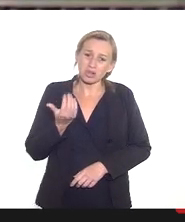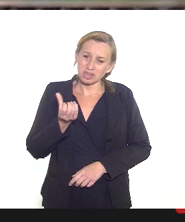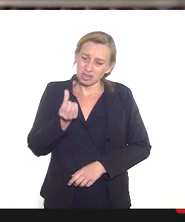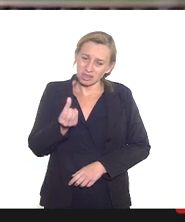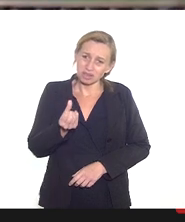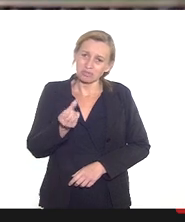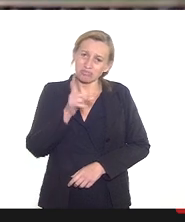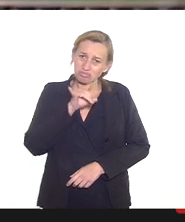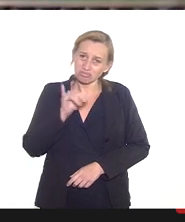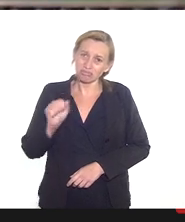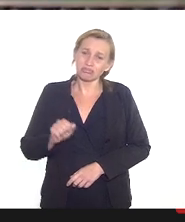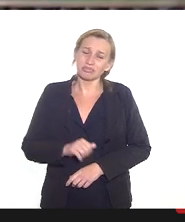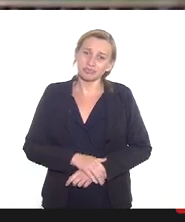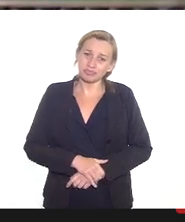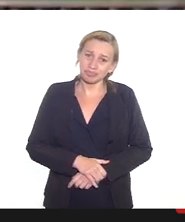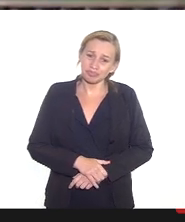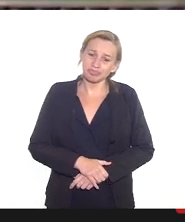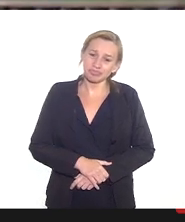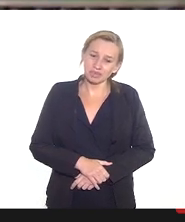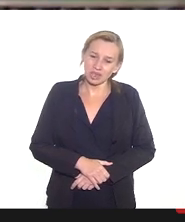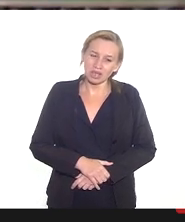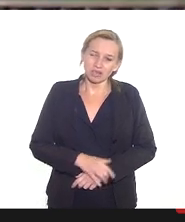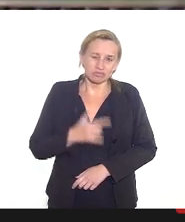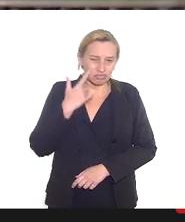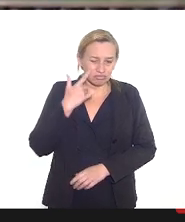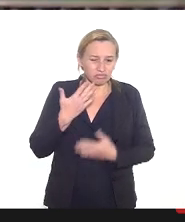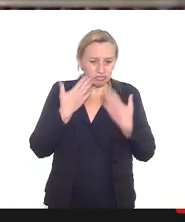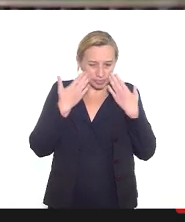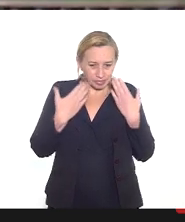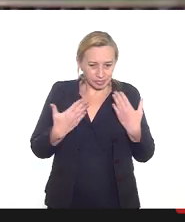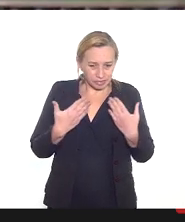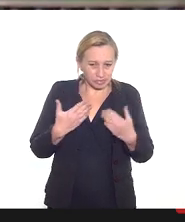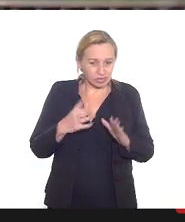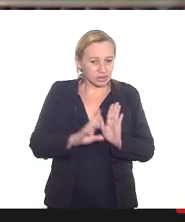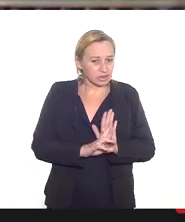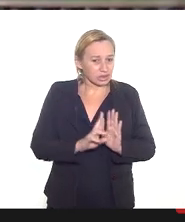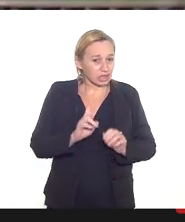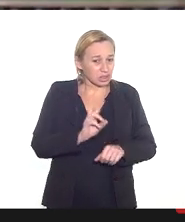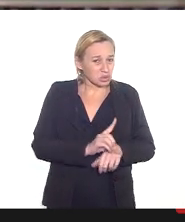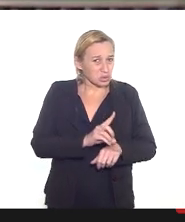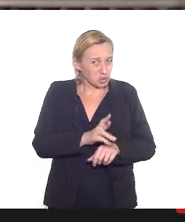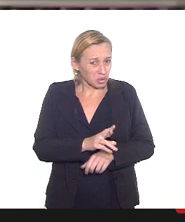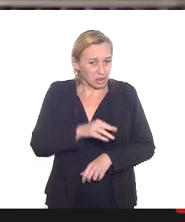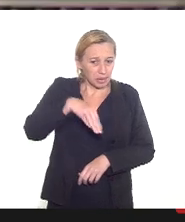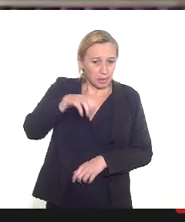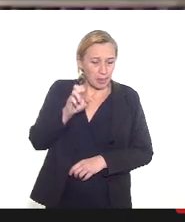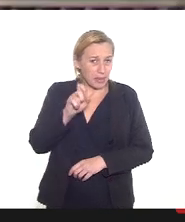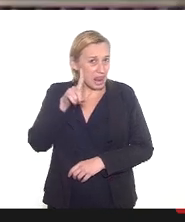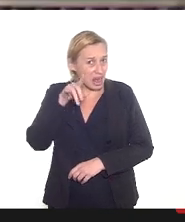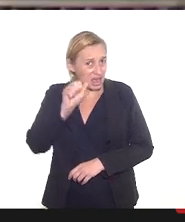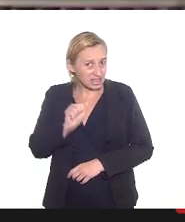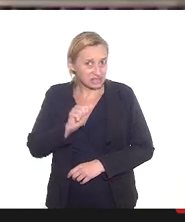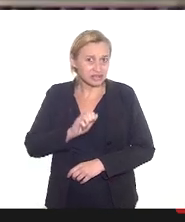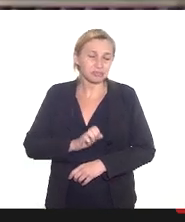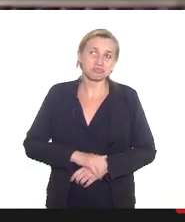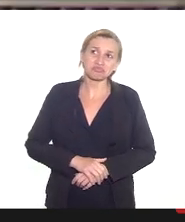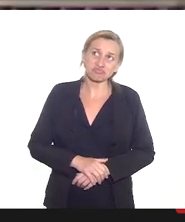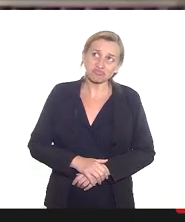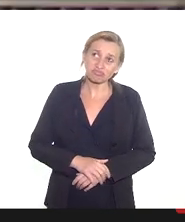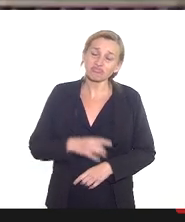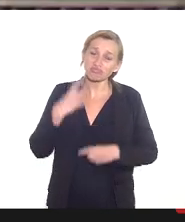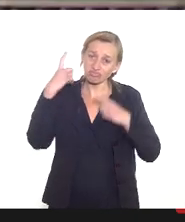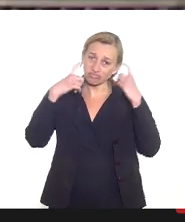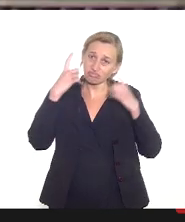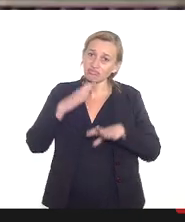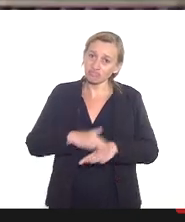é olhando a apresentação inicial da doutora Melânia a gente já fica ainda mais